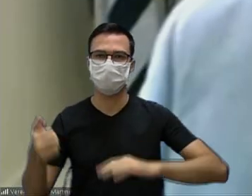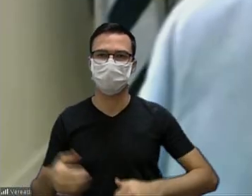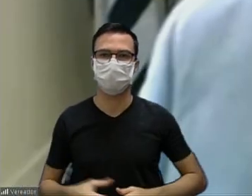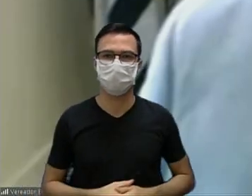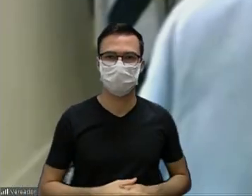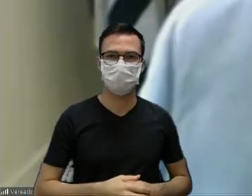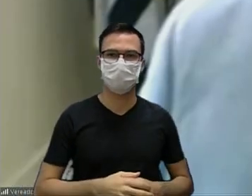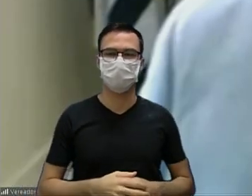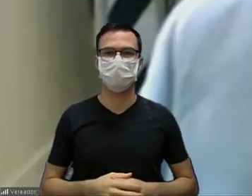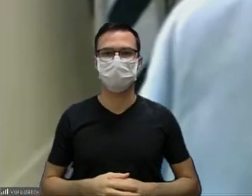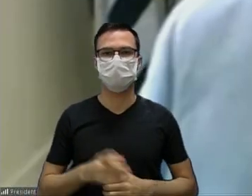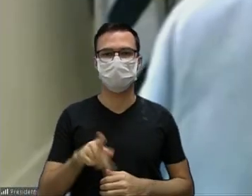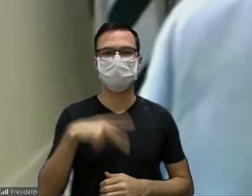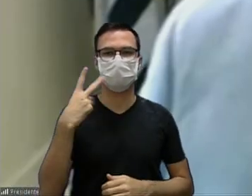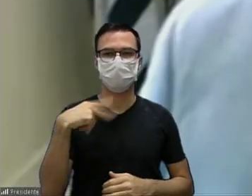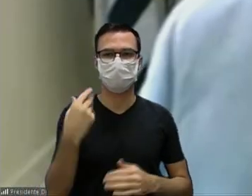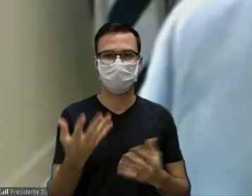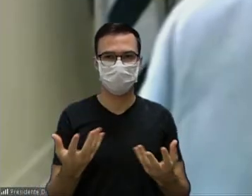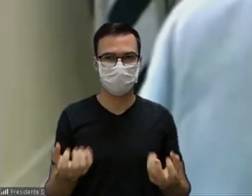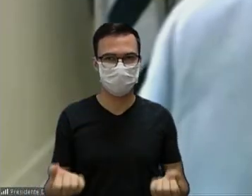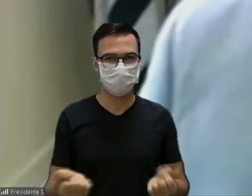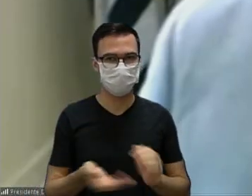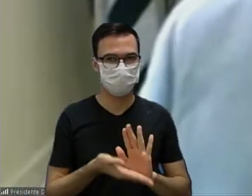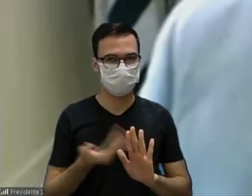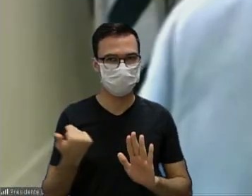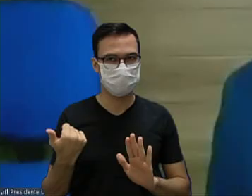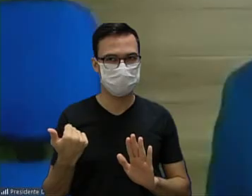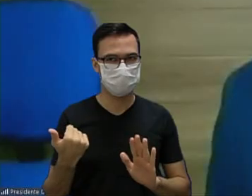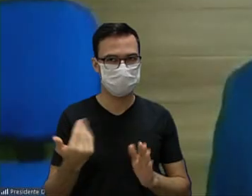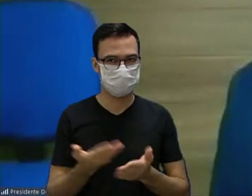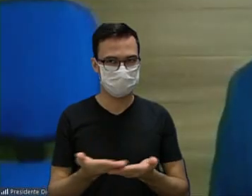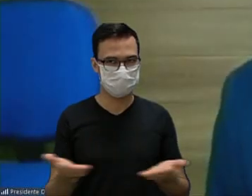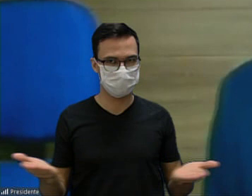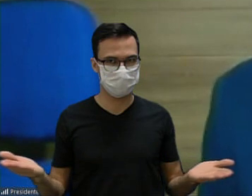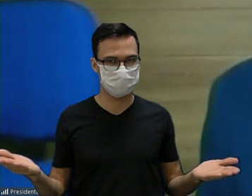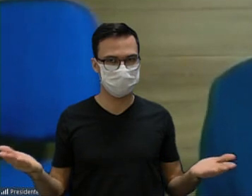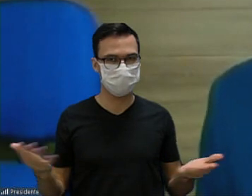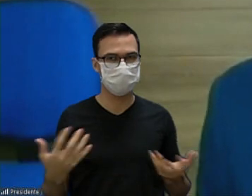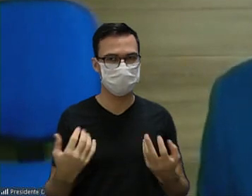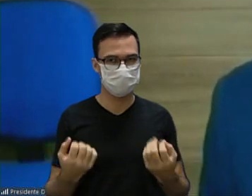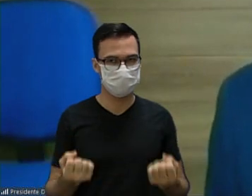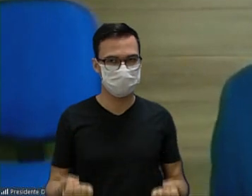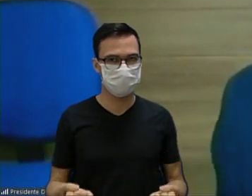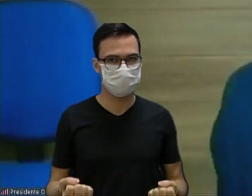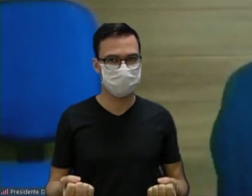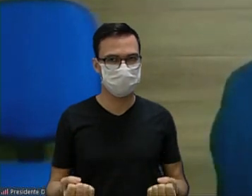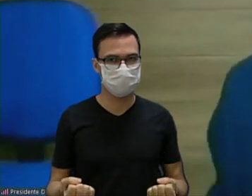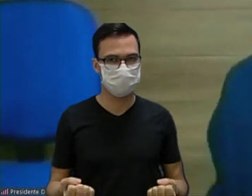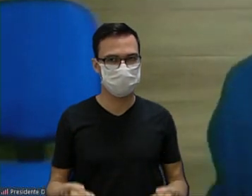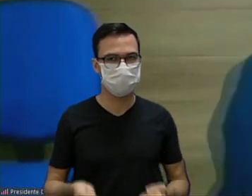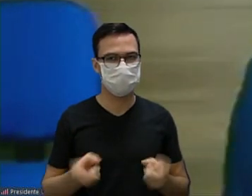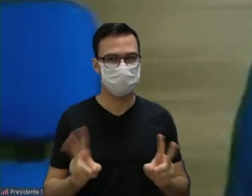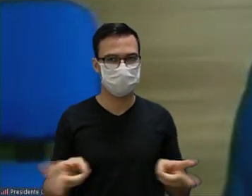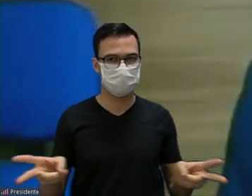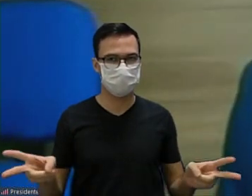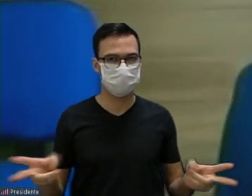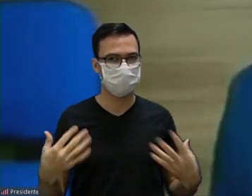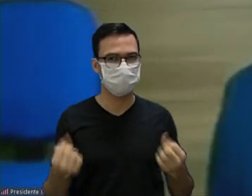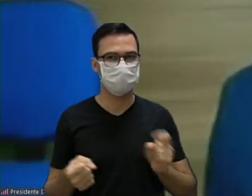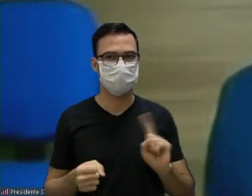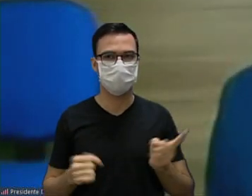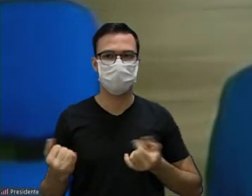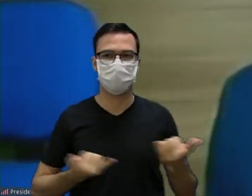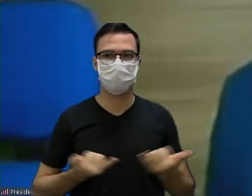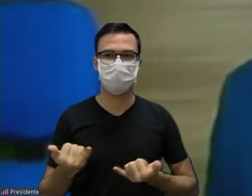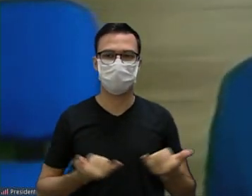os vereadores que concordam com a retirada do projeto 42 permanecer como estão os contratos